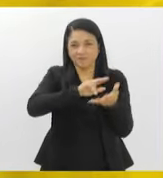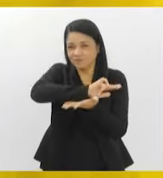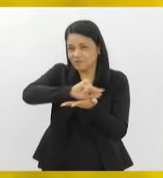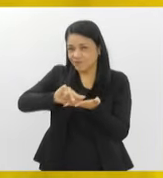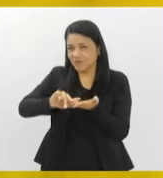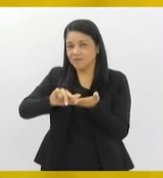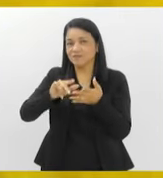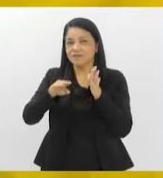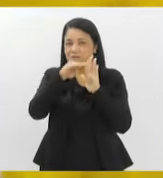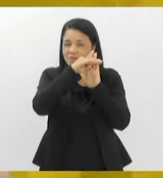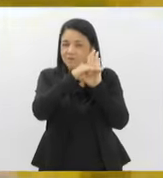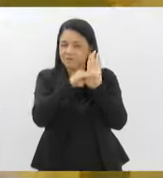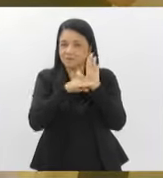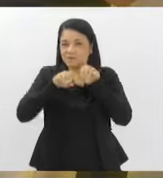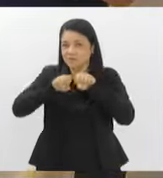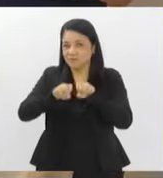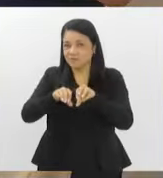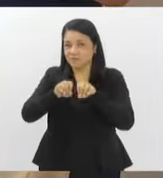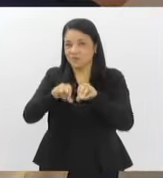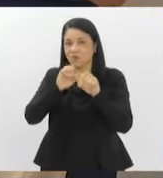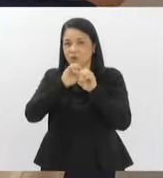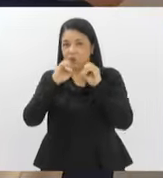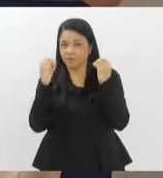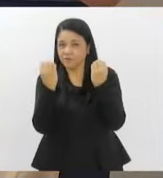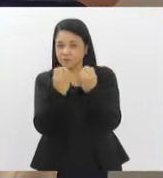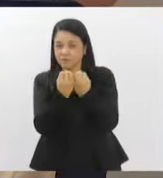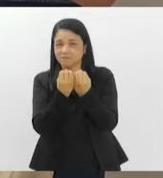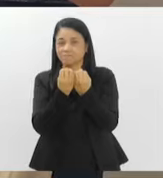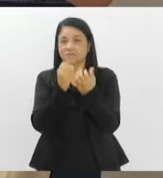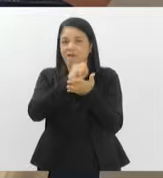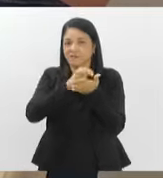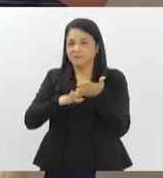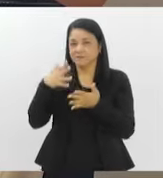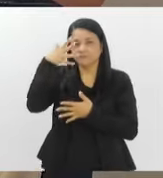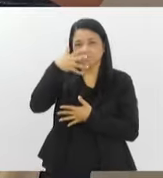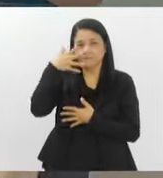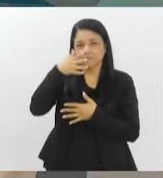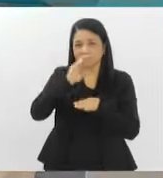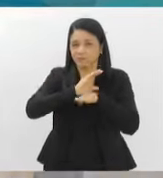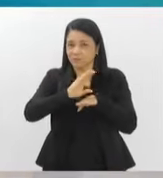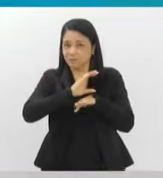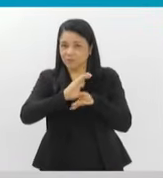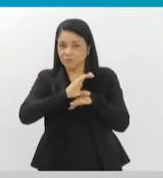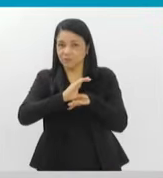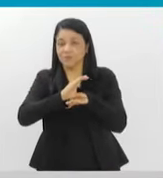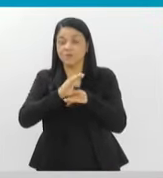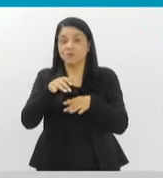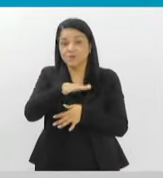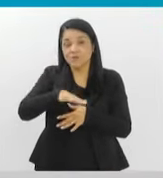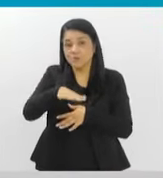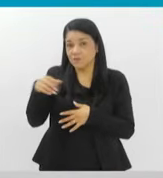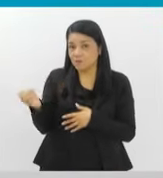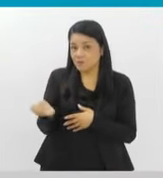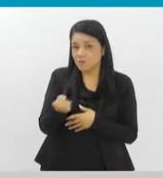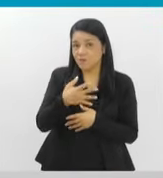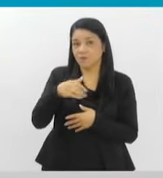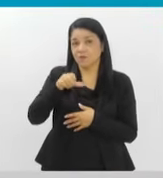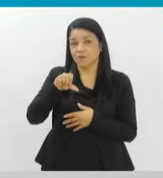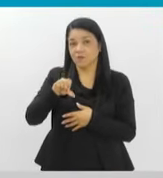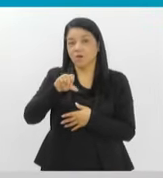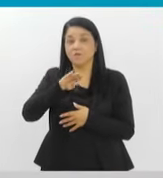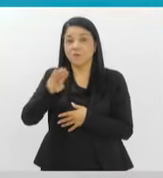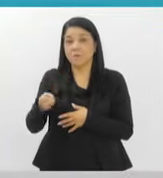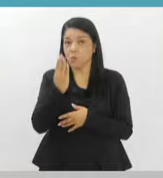implementação do programa educativo, oficinas, atividades, palestras e cursos. O novo espaço conta com cerca de 9 mil